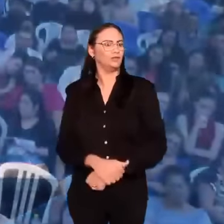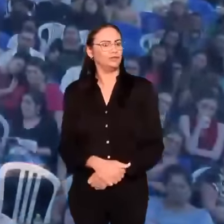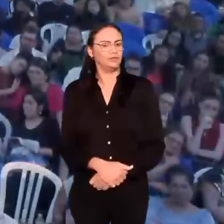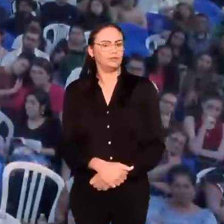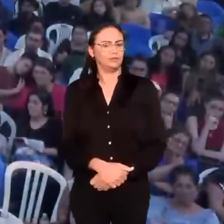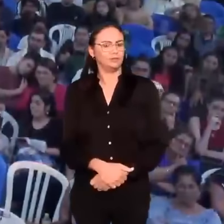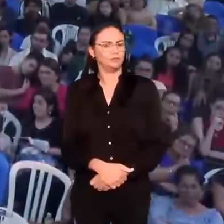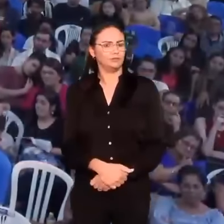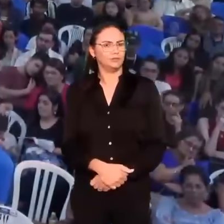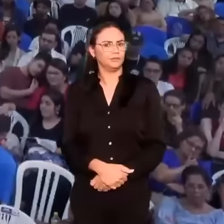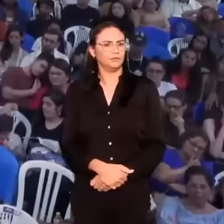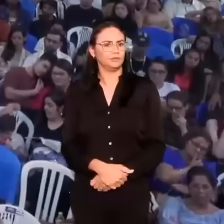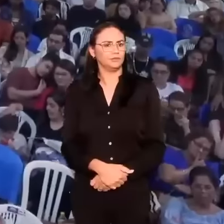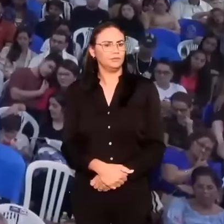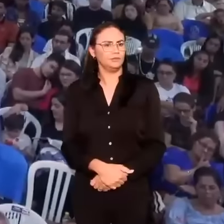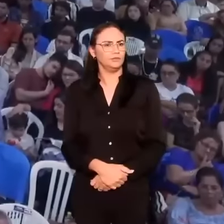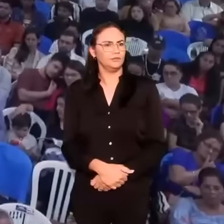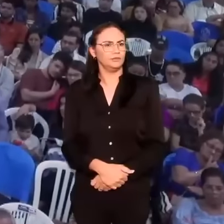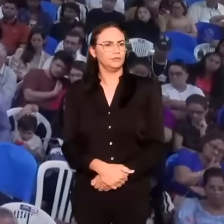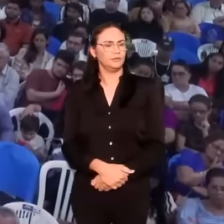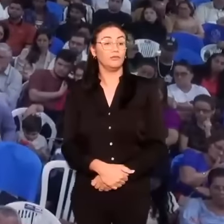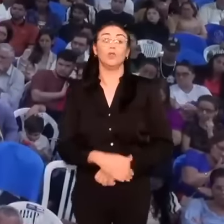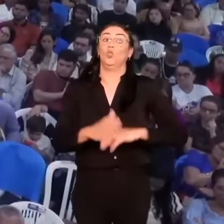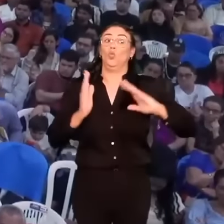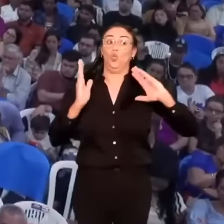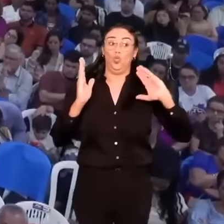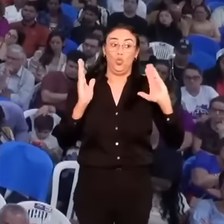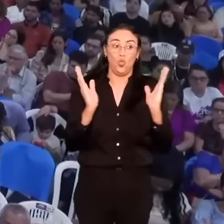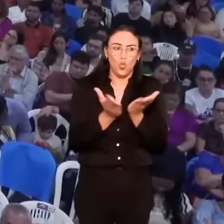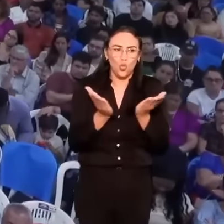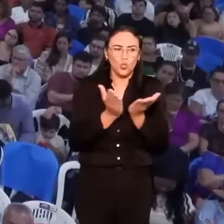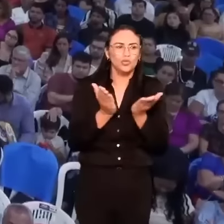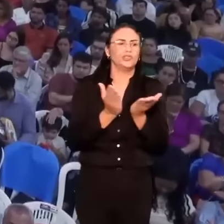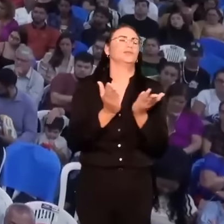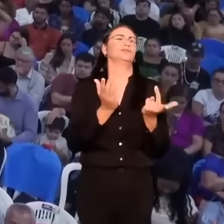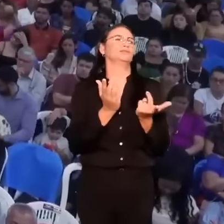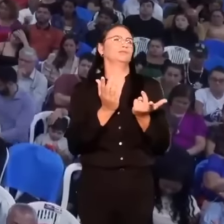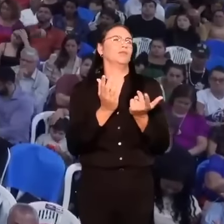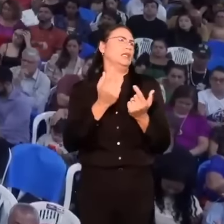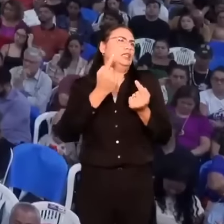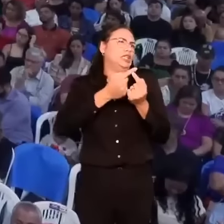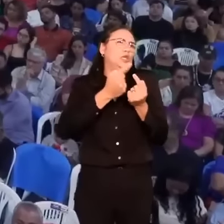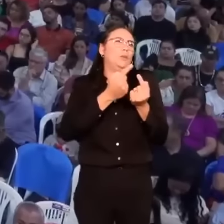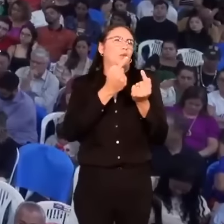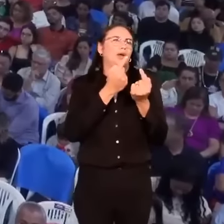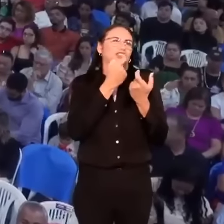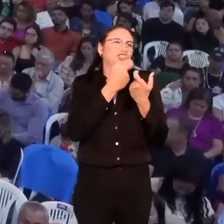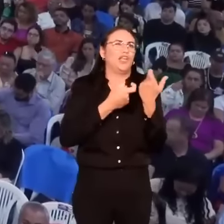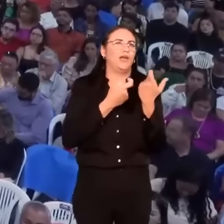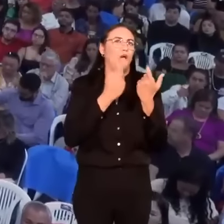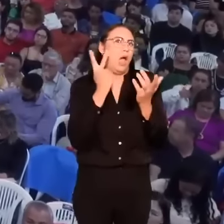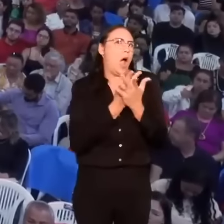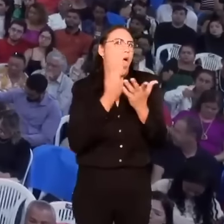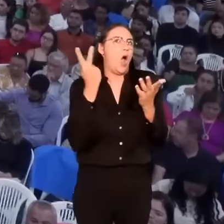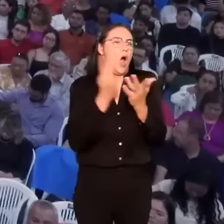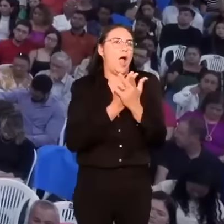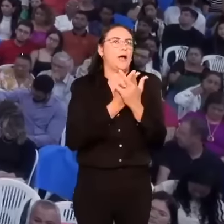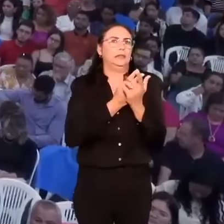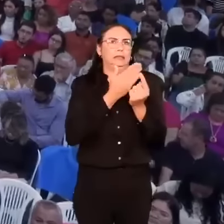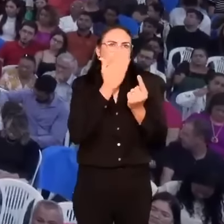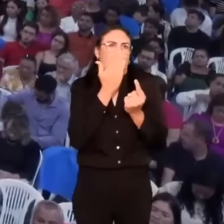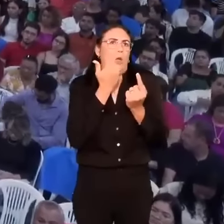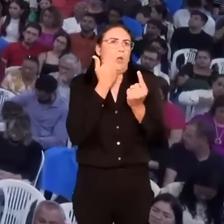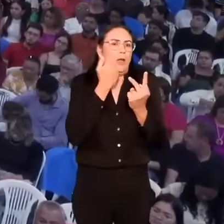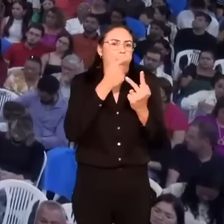Existem hoje outras modalidades de perversão sexual, como já se não bastasse,